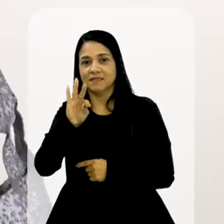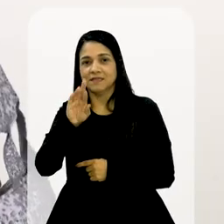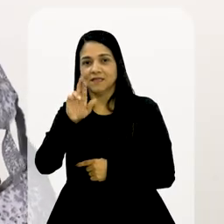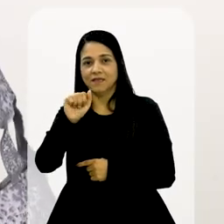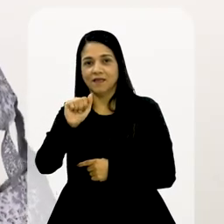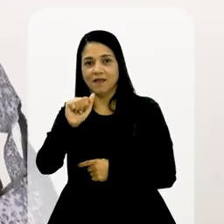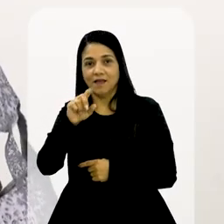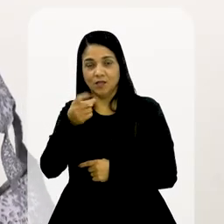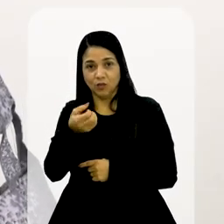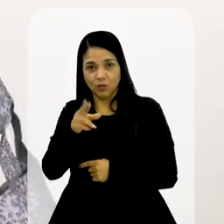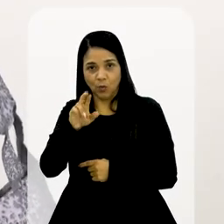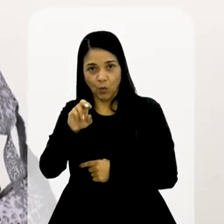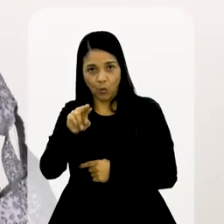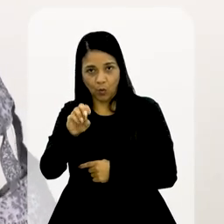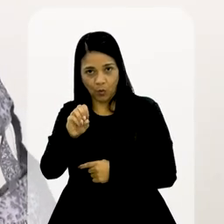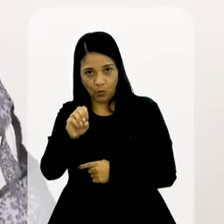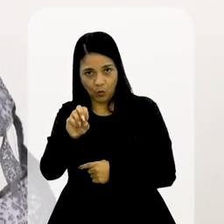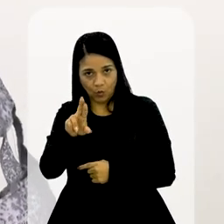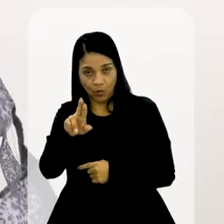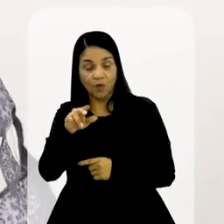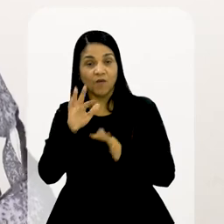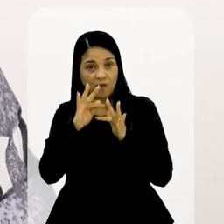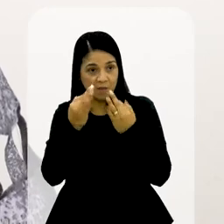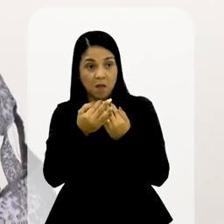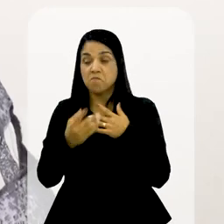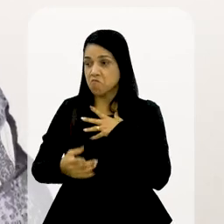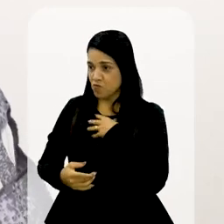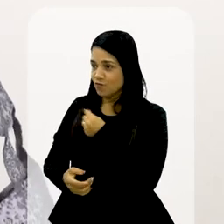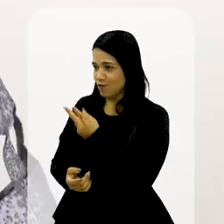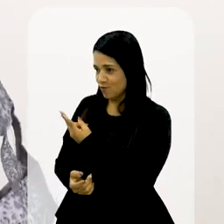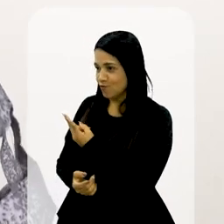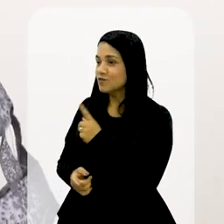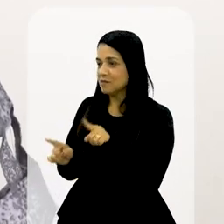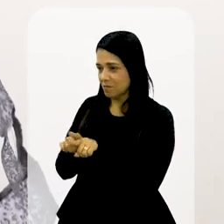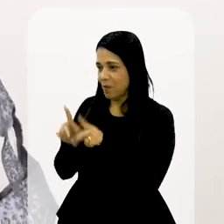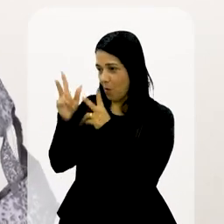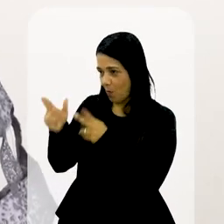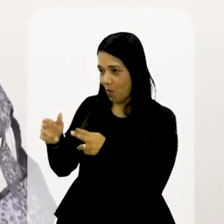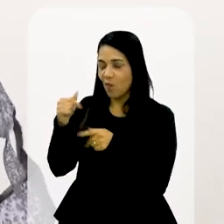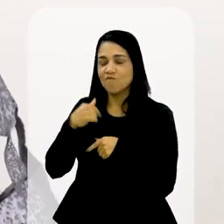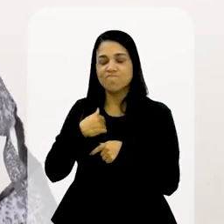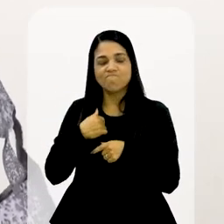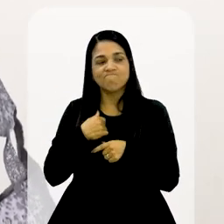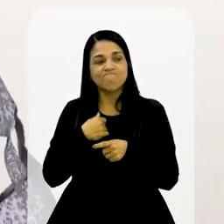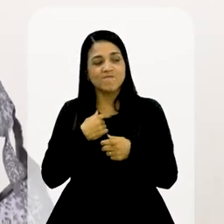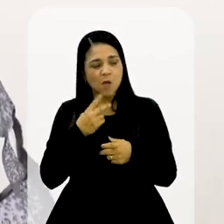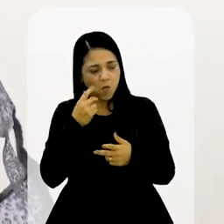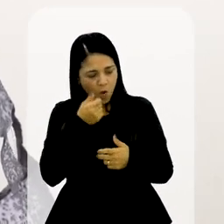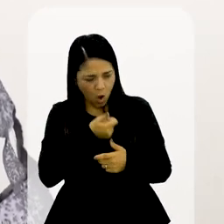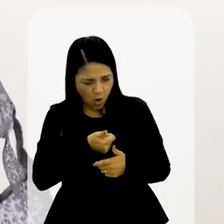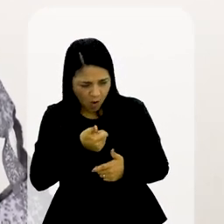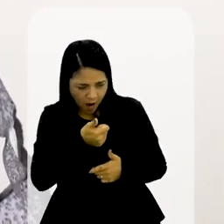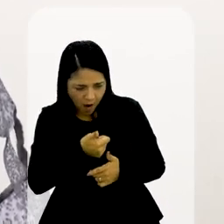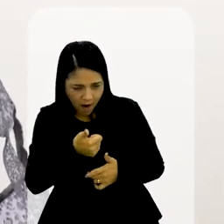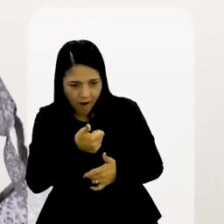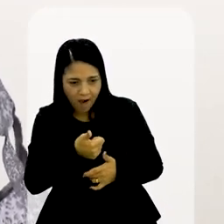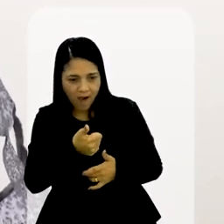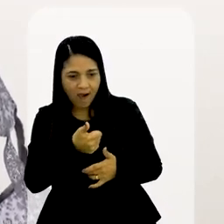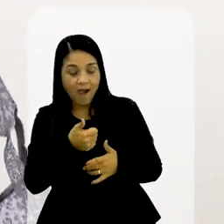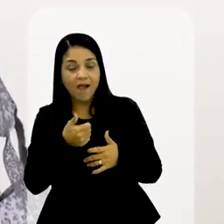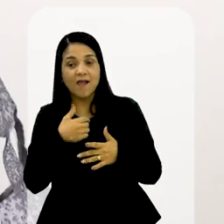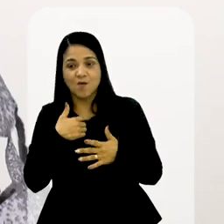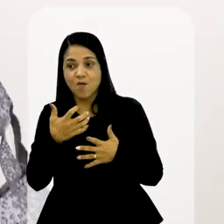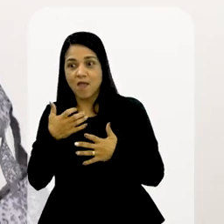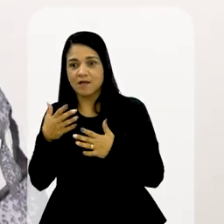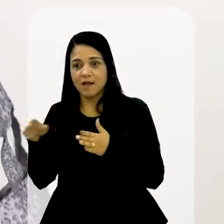rastreador familiar. Então, mas mesmo no rastreador... meninos têm. É, mesmo no rastreador, eu fico